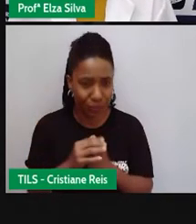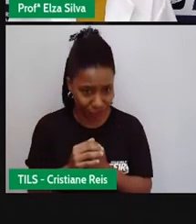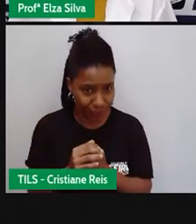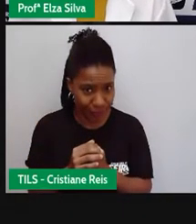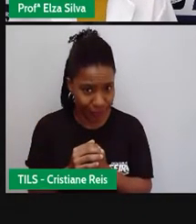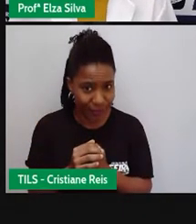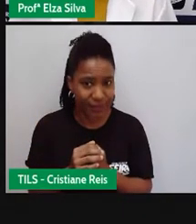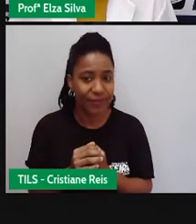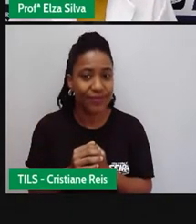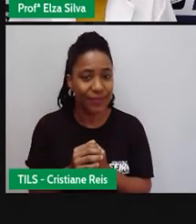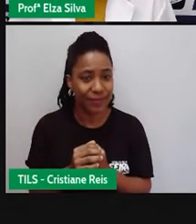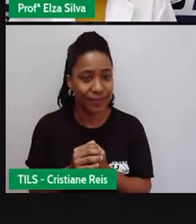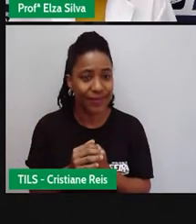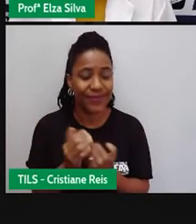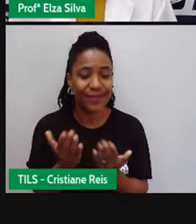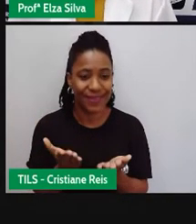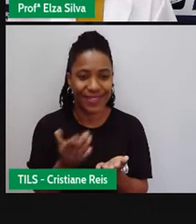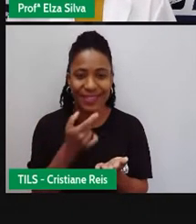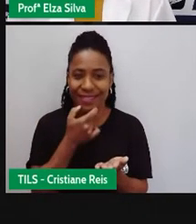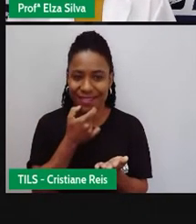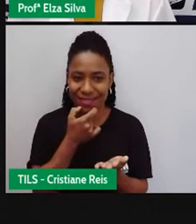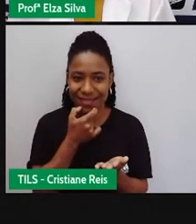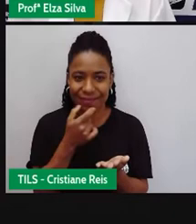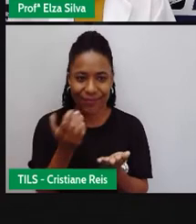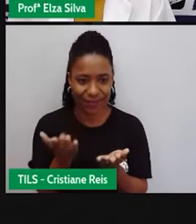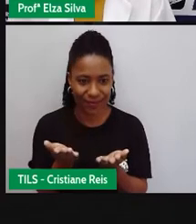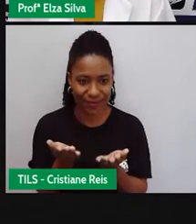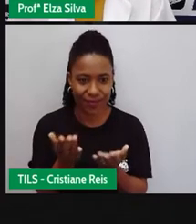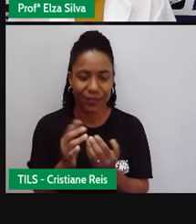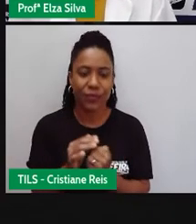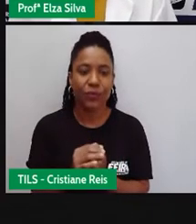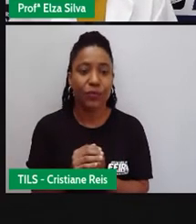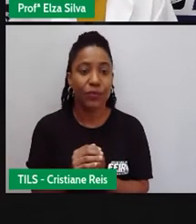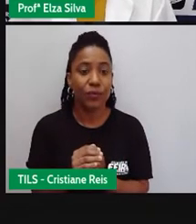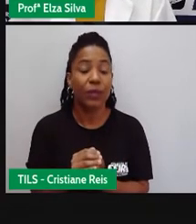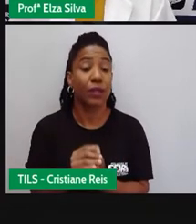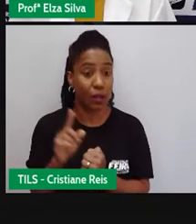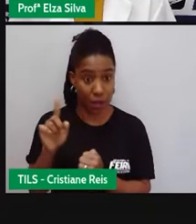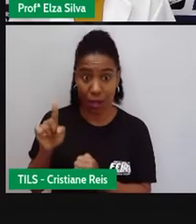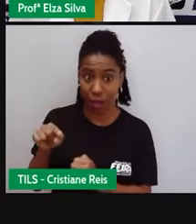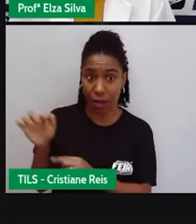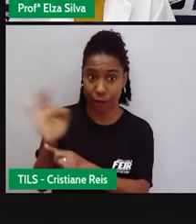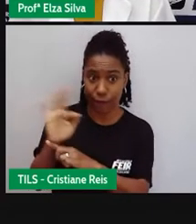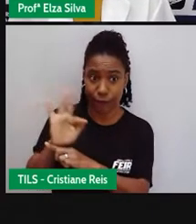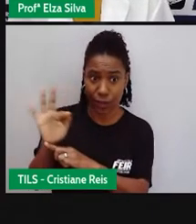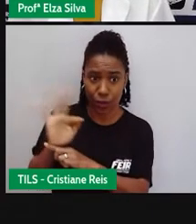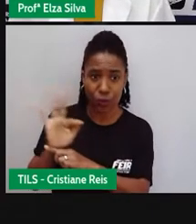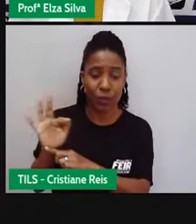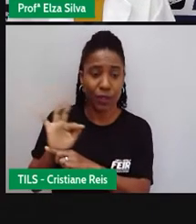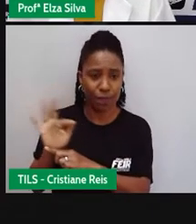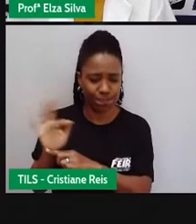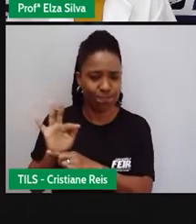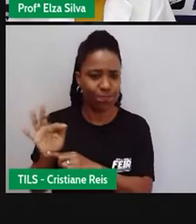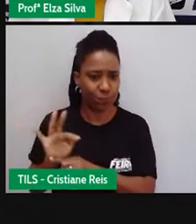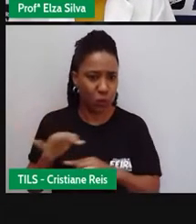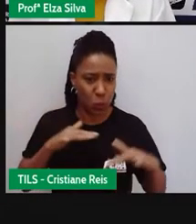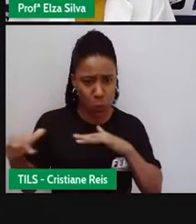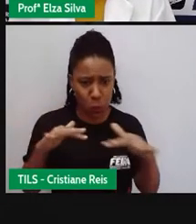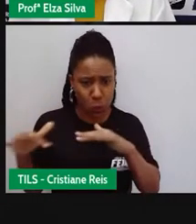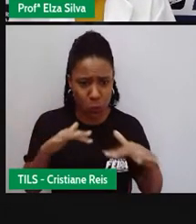and science fiction, sci-fi and more. Então, é um filme de ação e de ficção